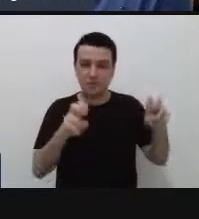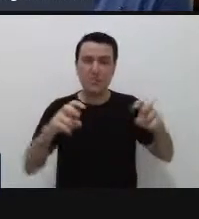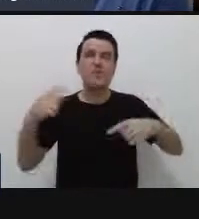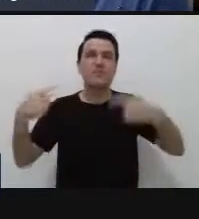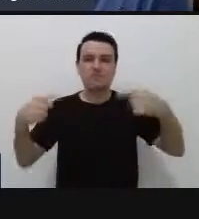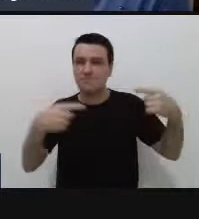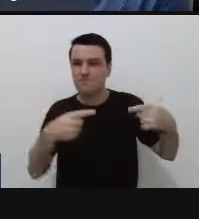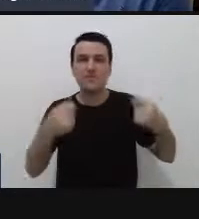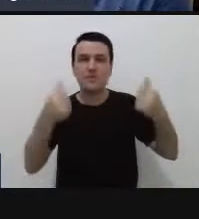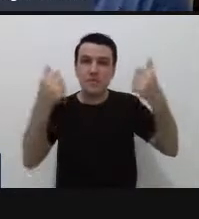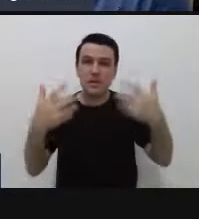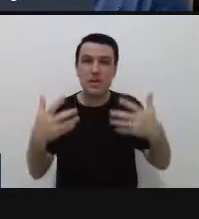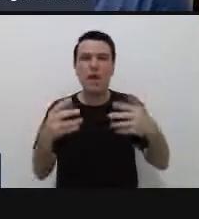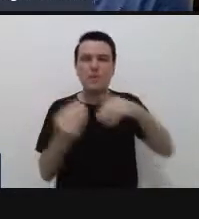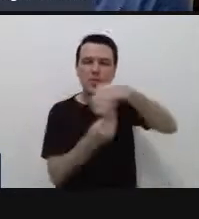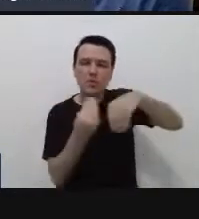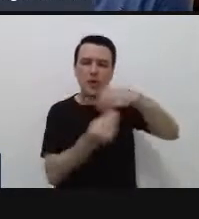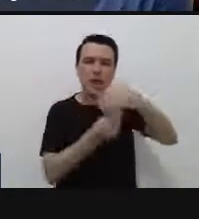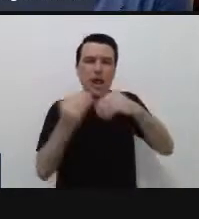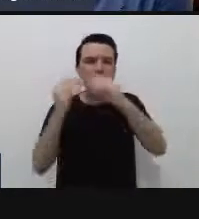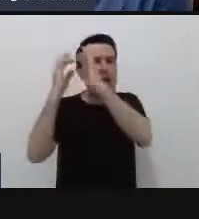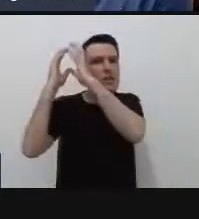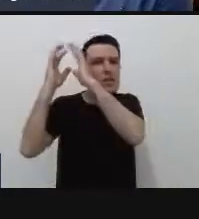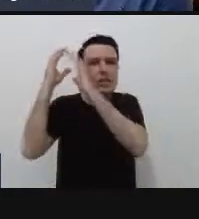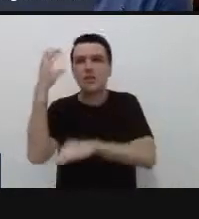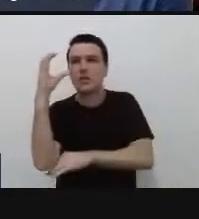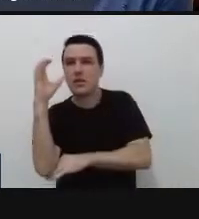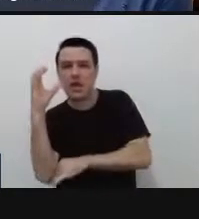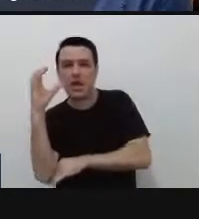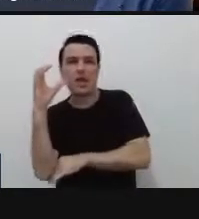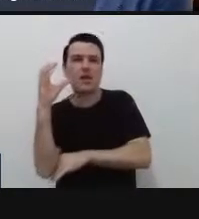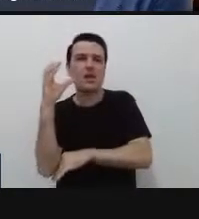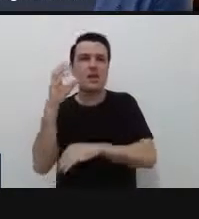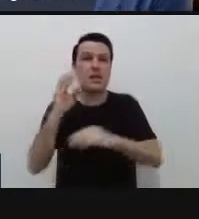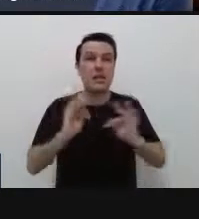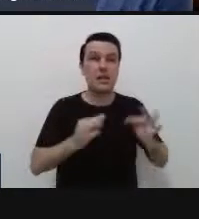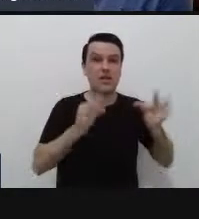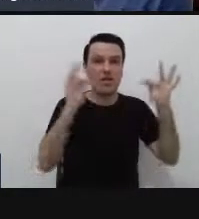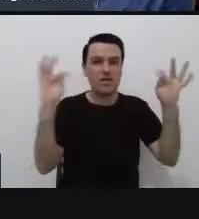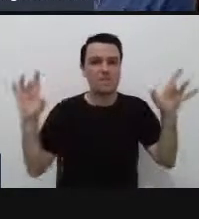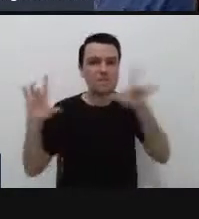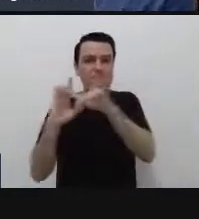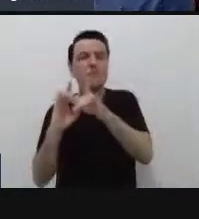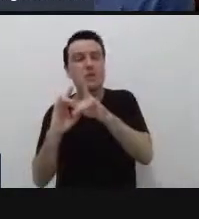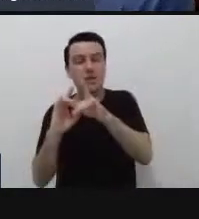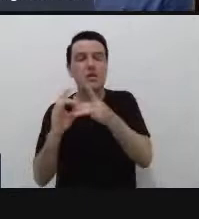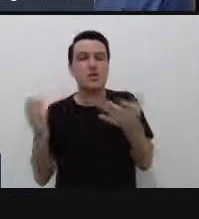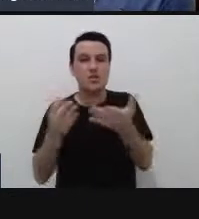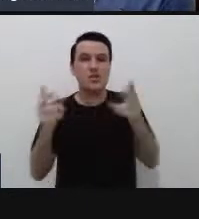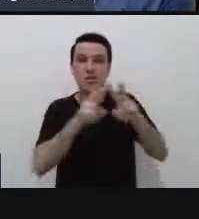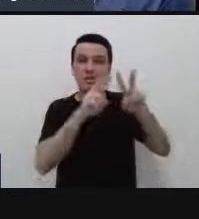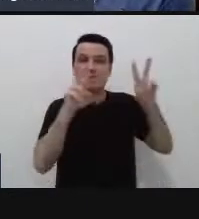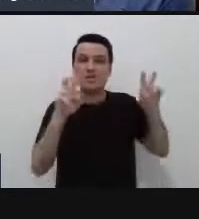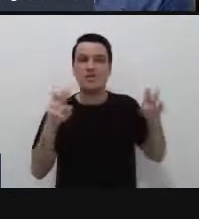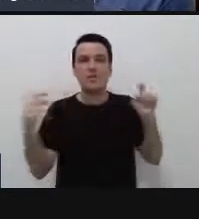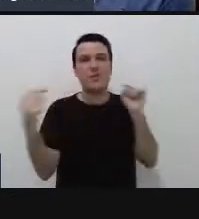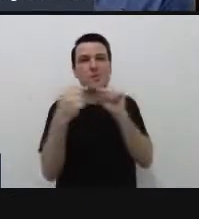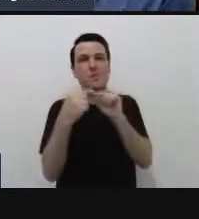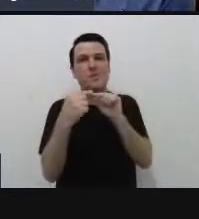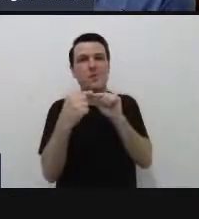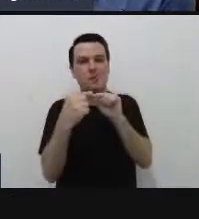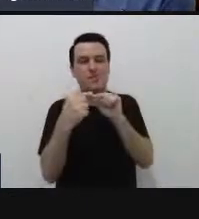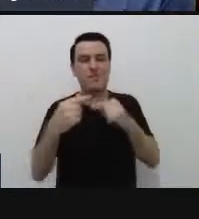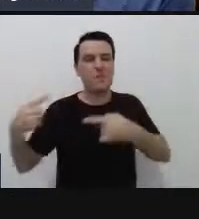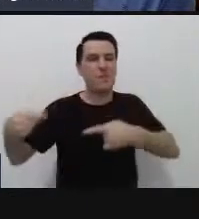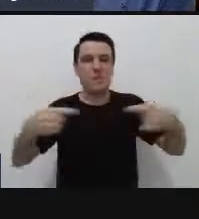misturar um pouco os conhecimentos de neurociência, de psicologia, pegar emprestado, com toda humildade, para tratar um pouco dessa temática ao longo do nosso papo hoje. Tá